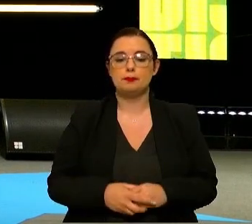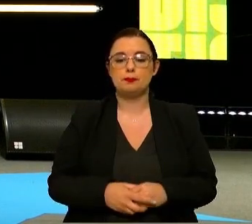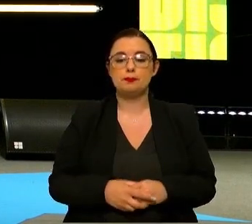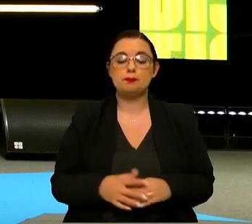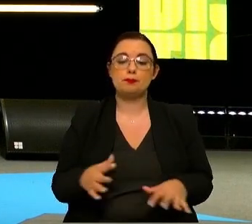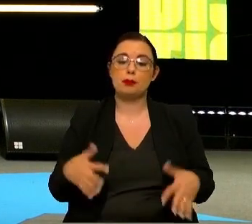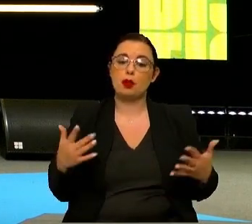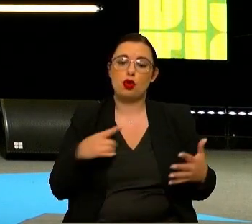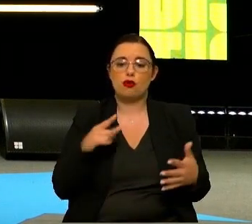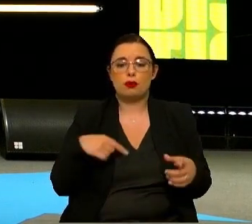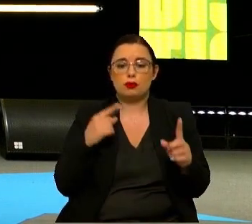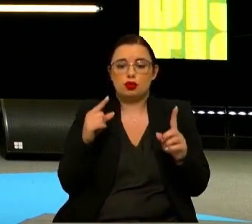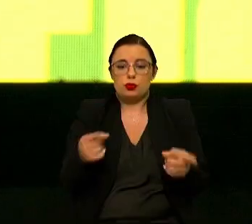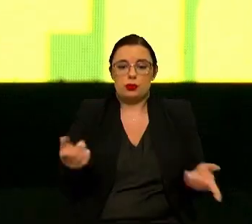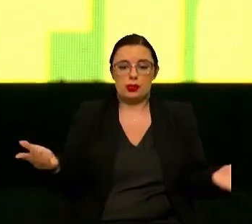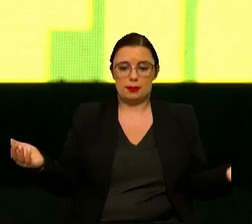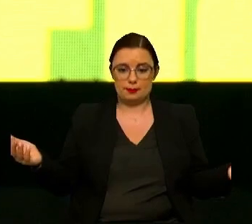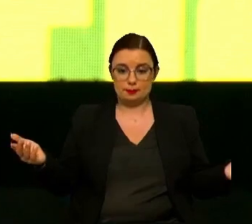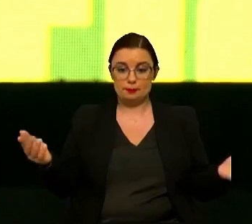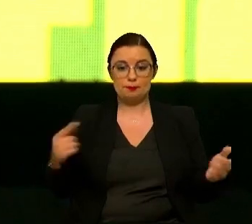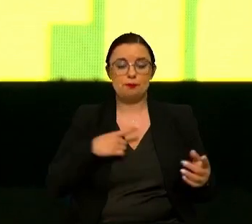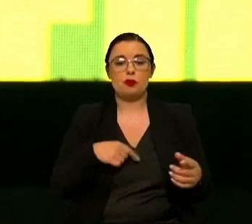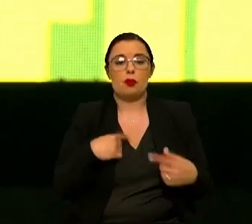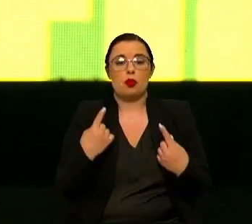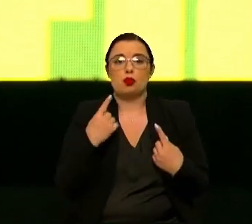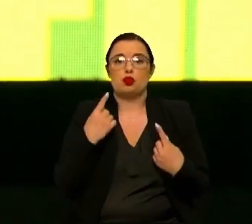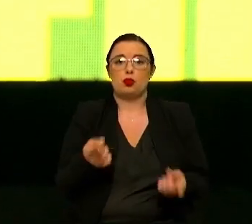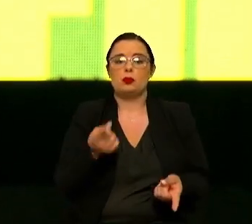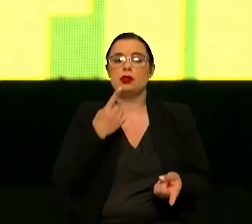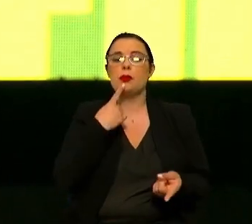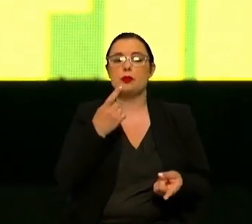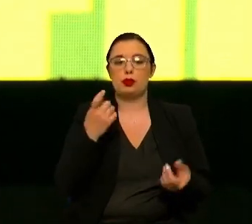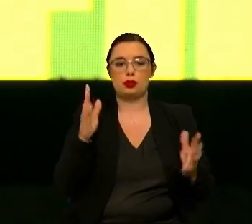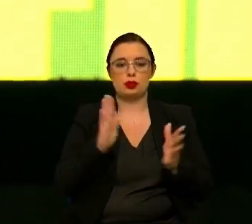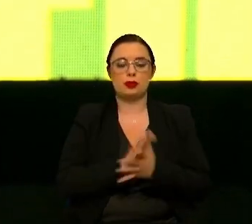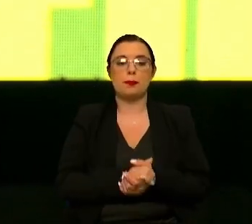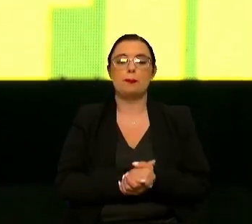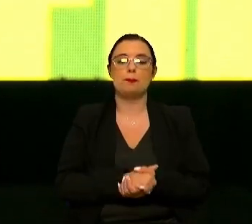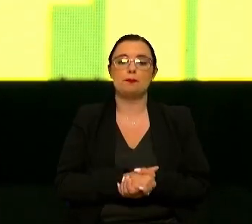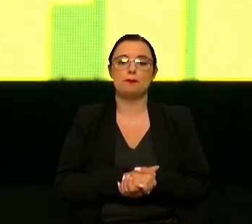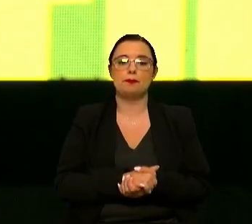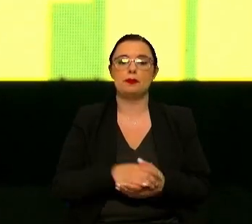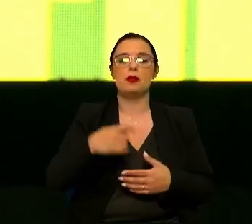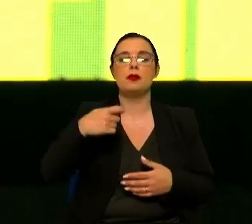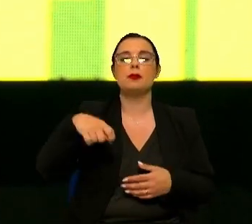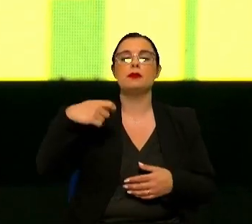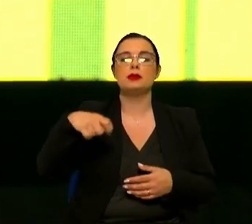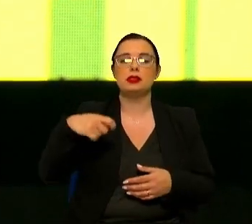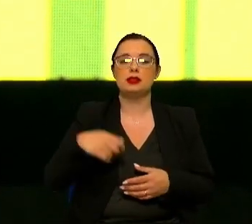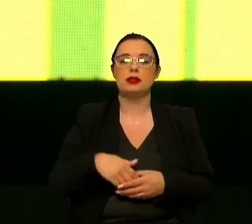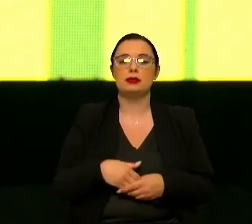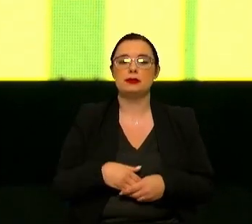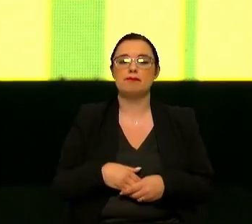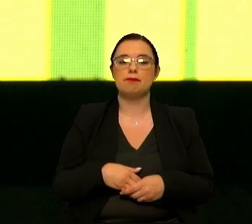Então, vamos começar por aqui. Vamos começar por aqui. Vamos começar com uma pergunta para quebrar o gelo. Sr. Presidente Paulo Fernandes,